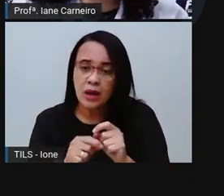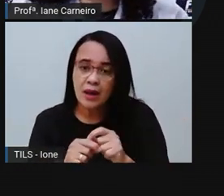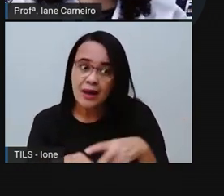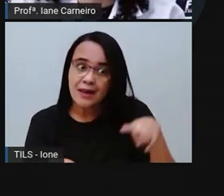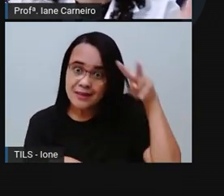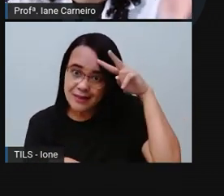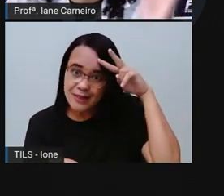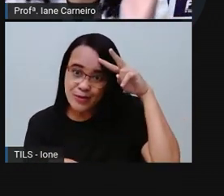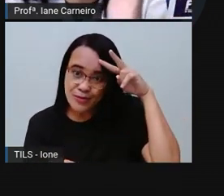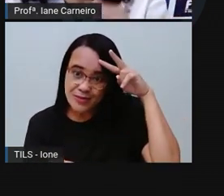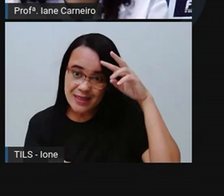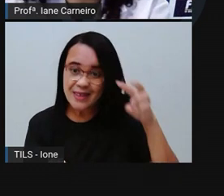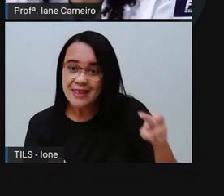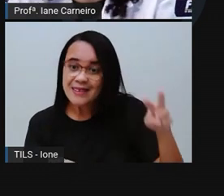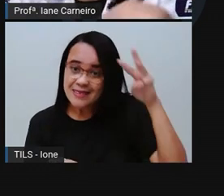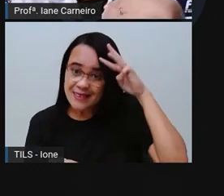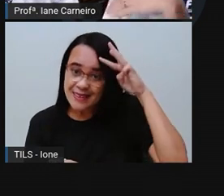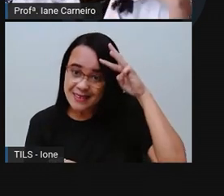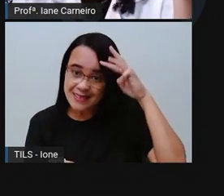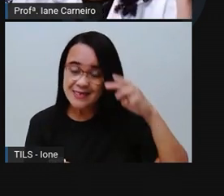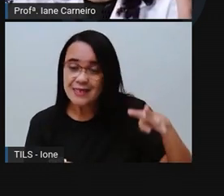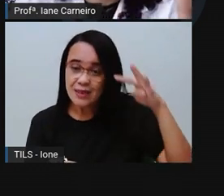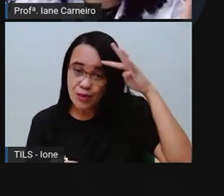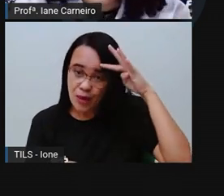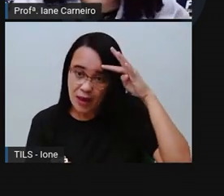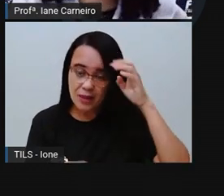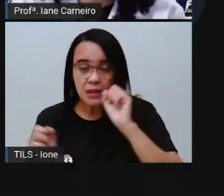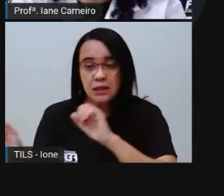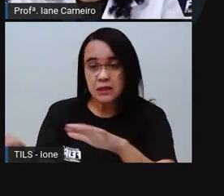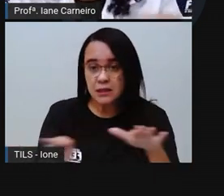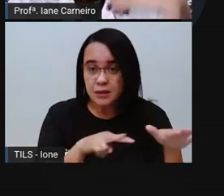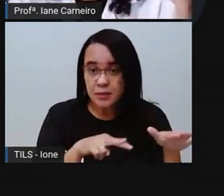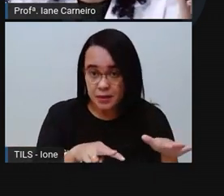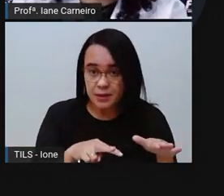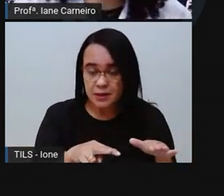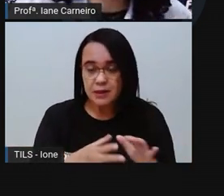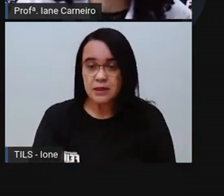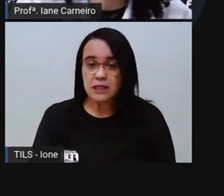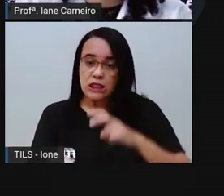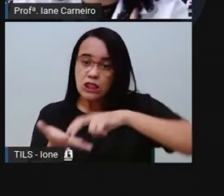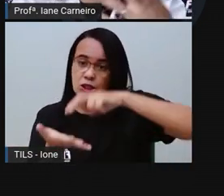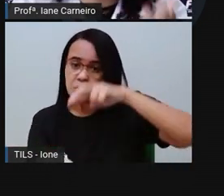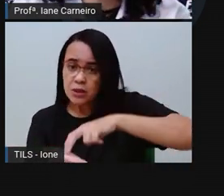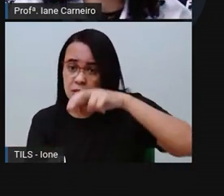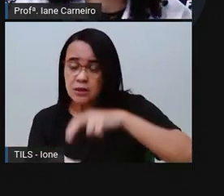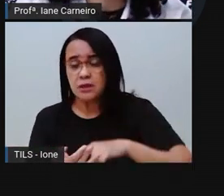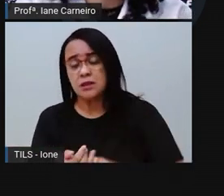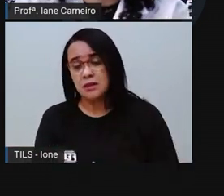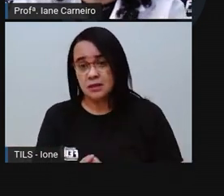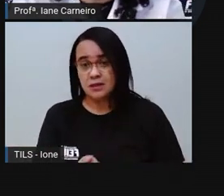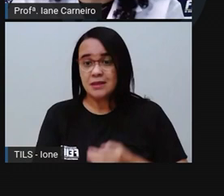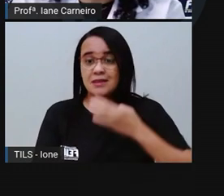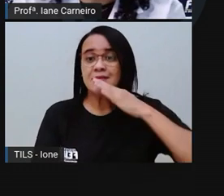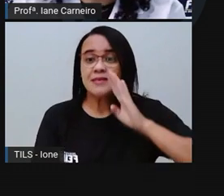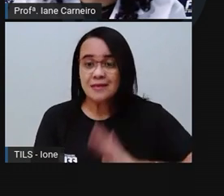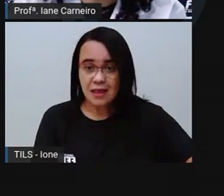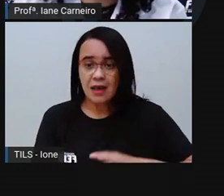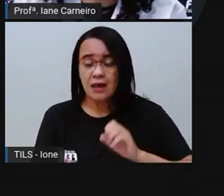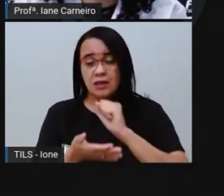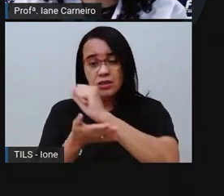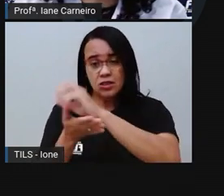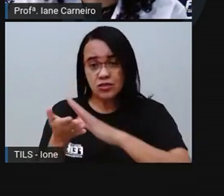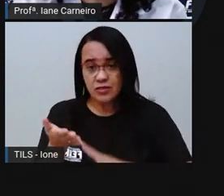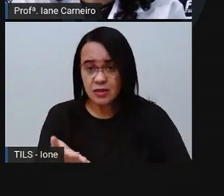15 de manhã, colocar o horário que vai para a escola, o horário que brinca, que arruma o brinquedo, faz a atividade, né? Então, tem cada